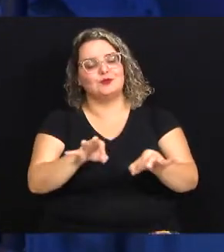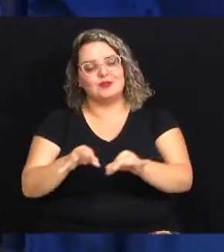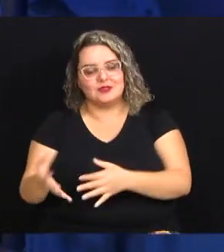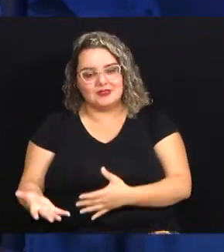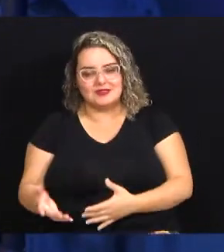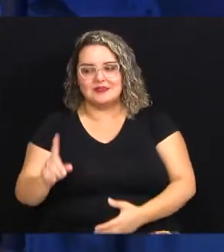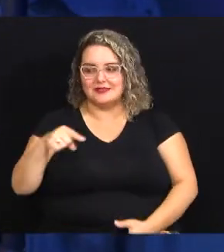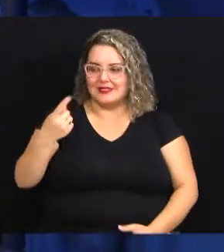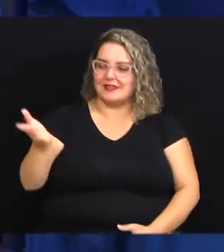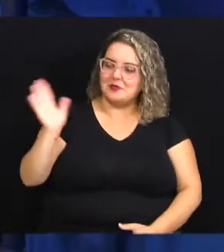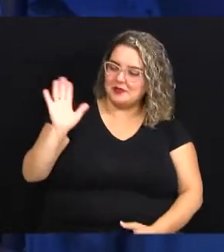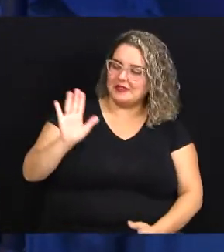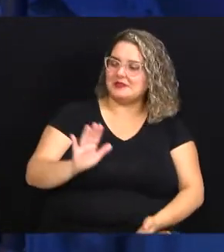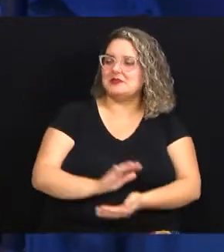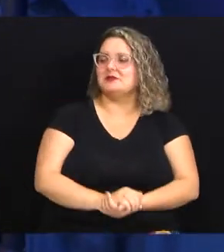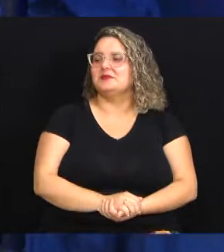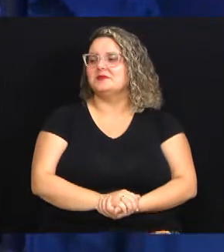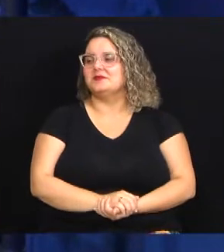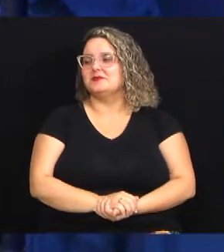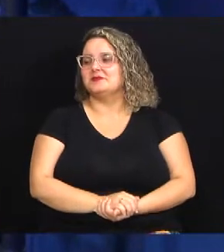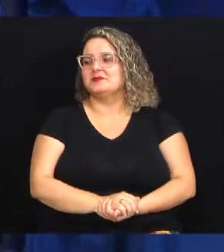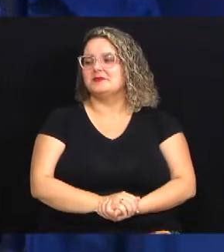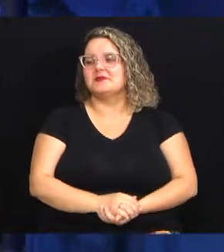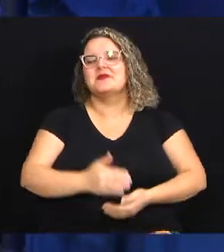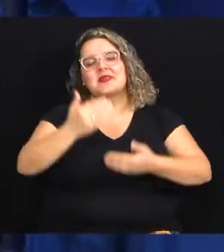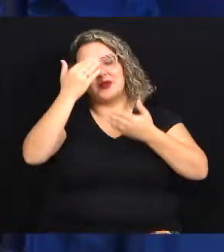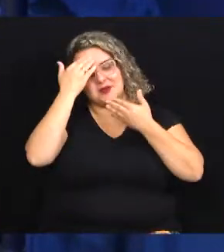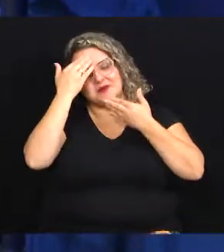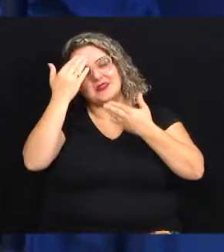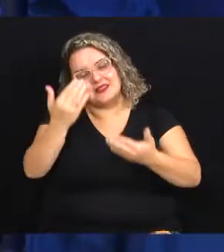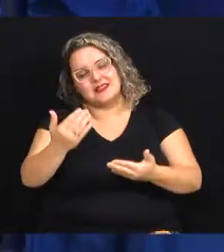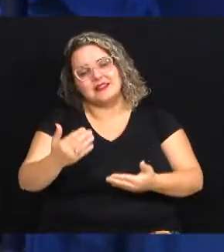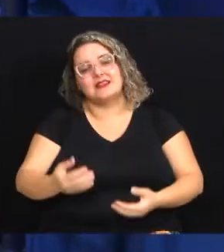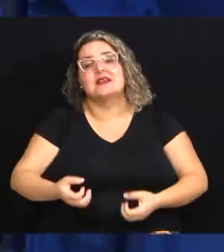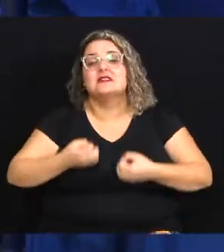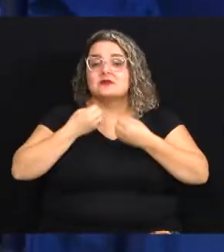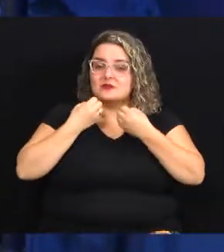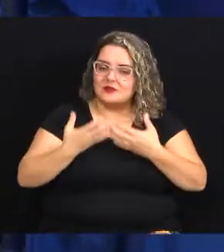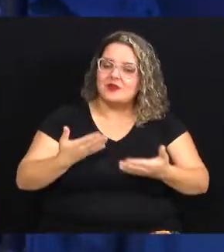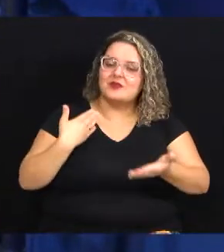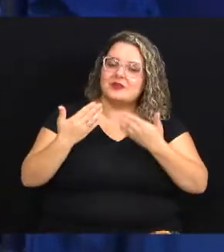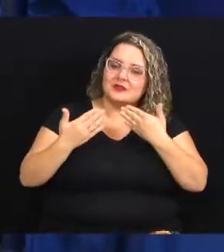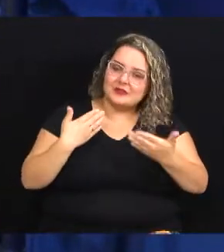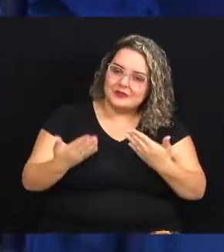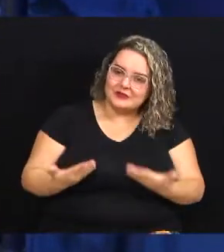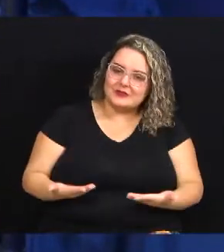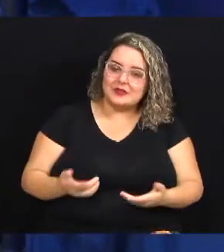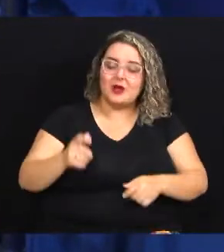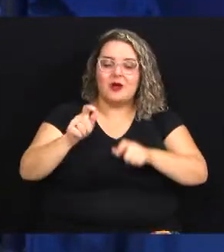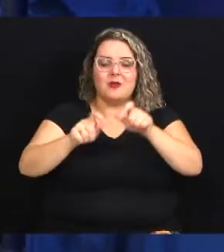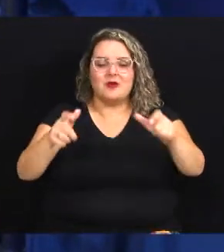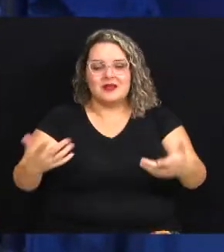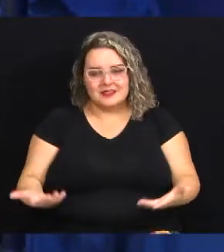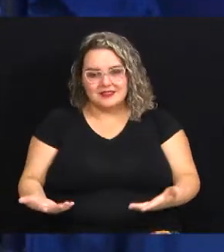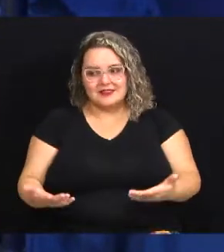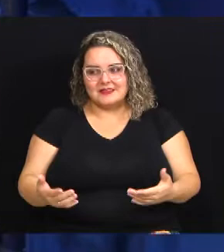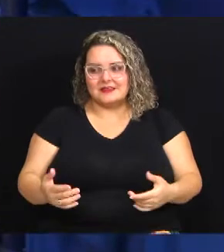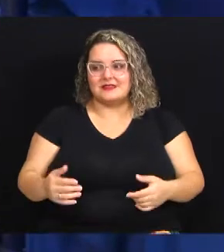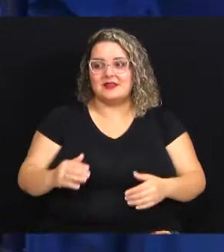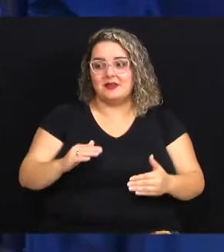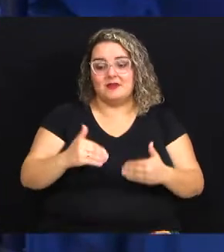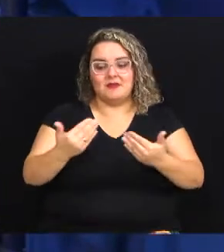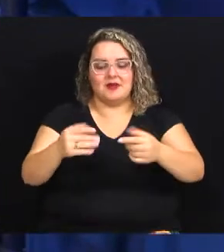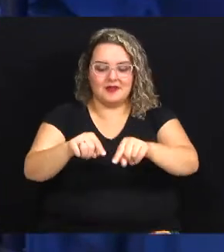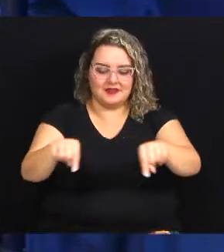Até mais! Tá legal, eu que agradeço. É sempre muito bom poder falar com pessoas fora da sala de aula